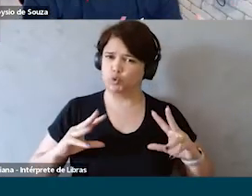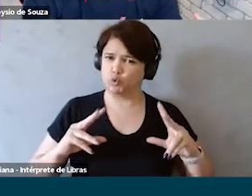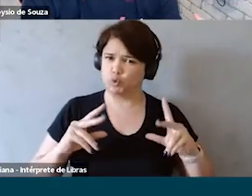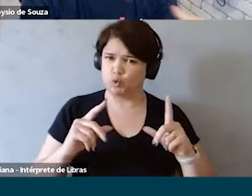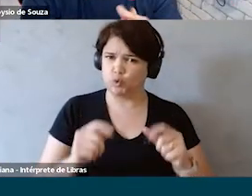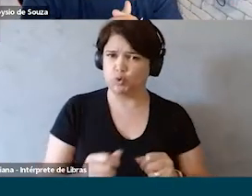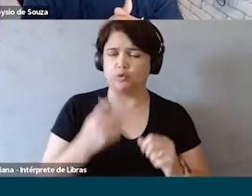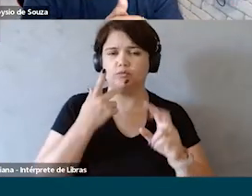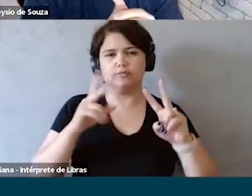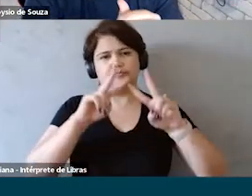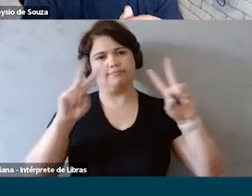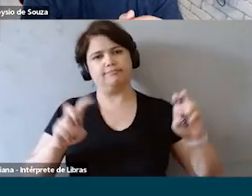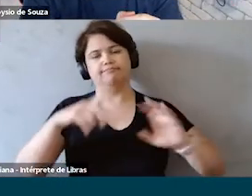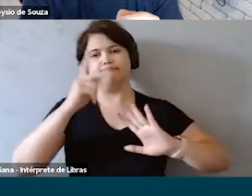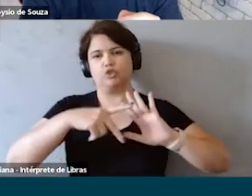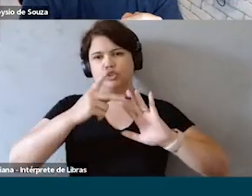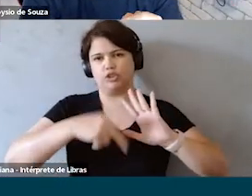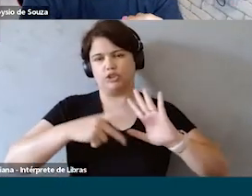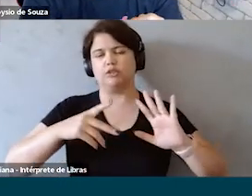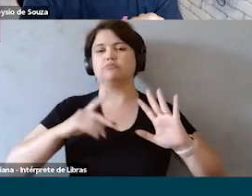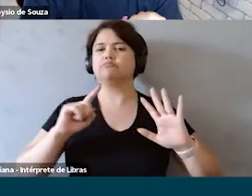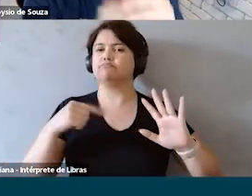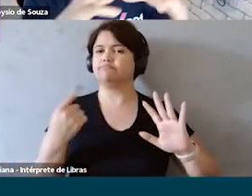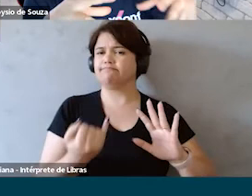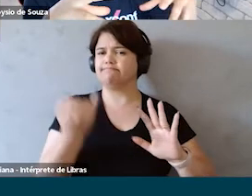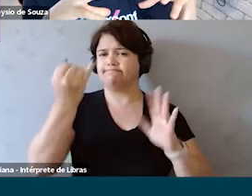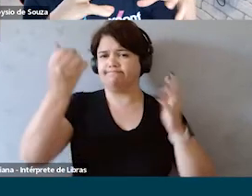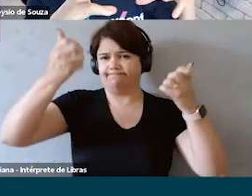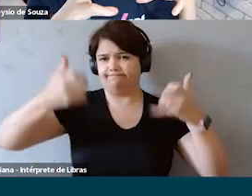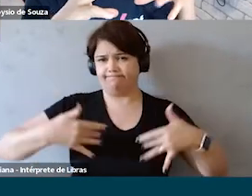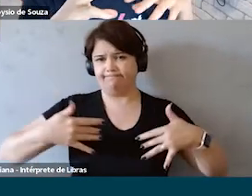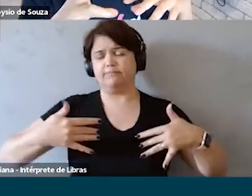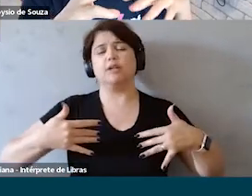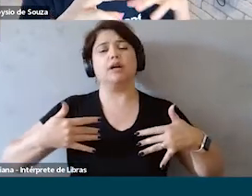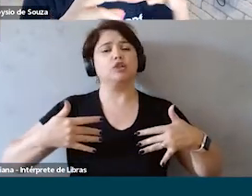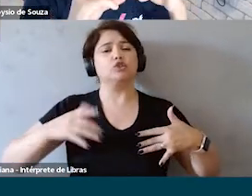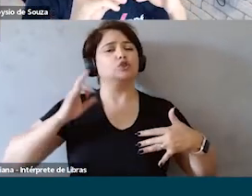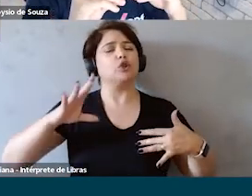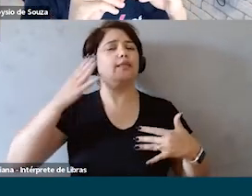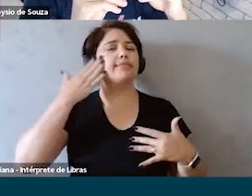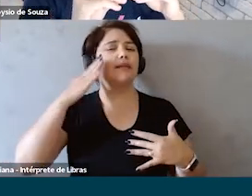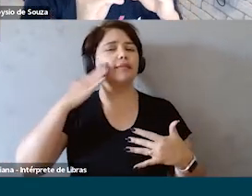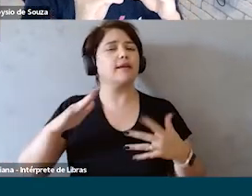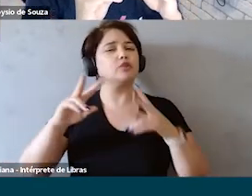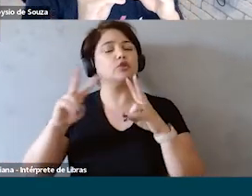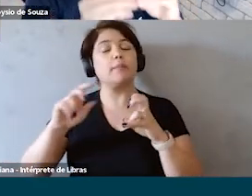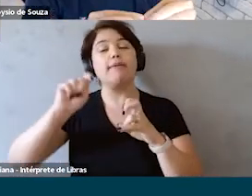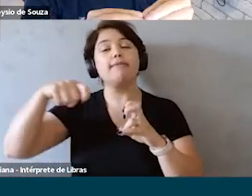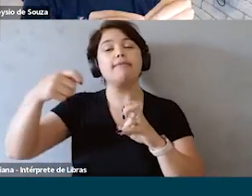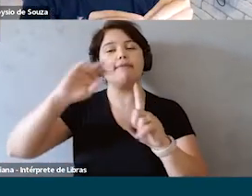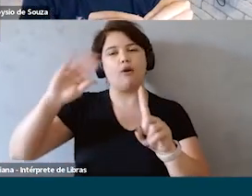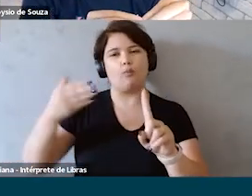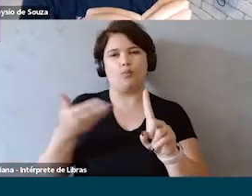aprendizado com o projeto ele reforça essa importância de não só entender o tamanho do